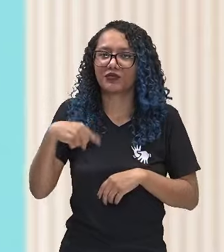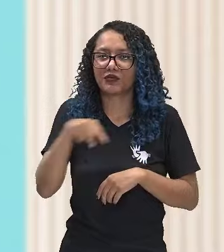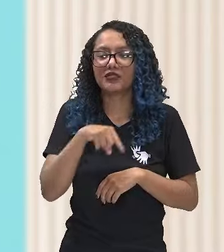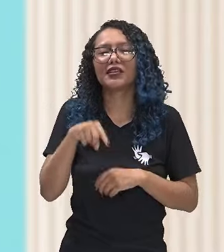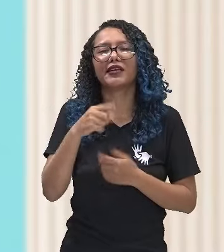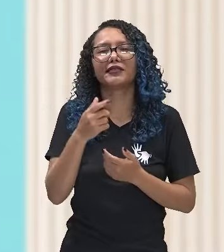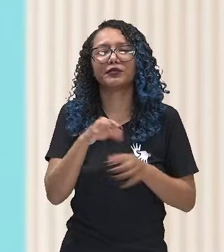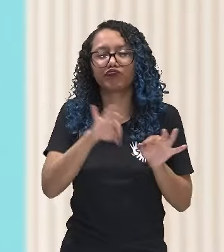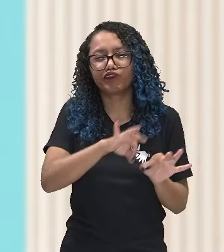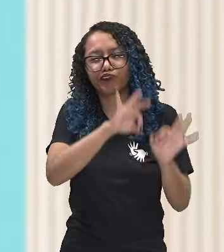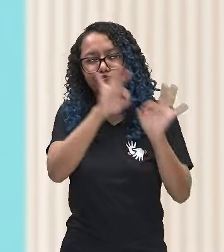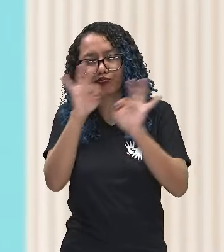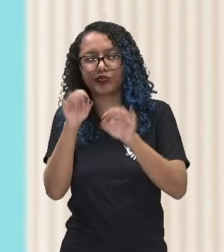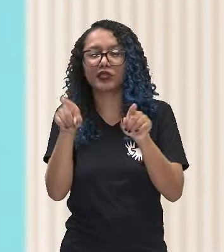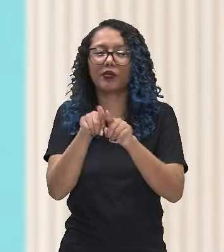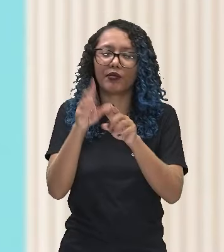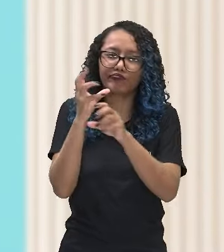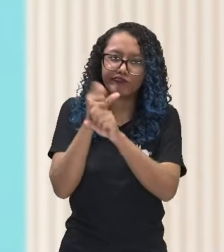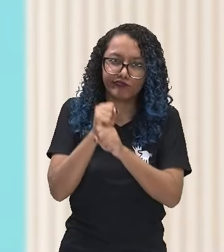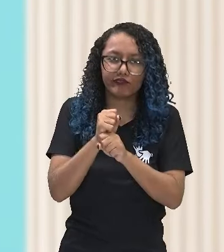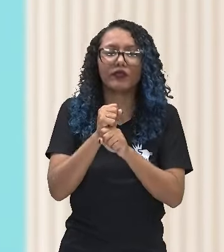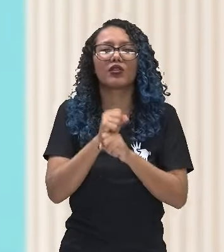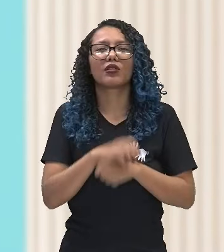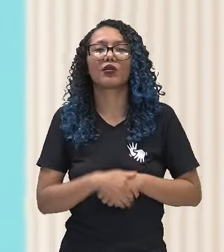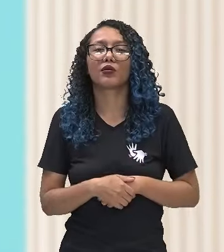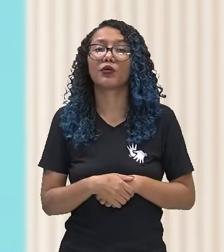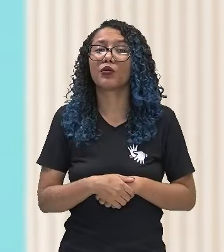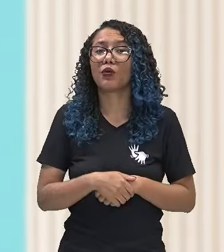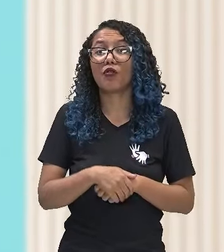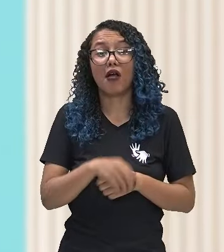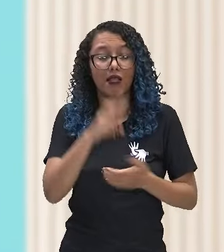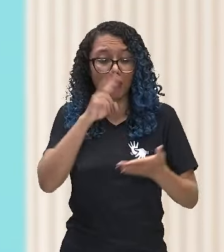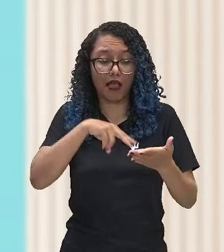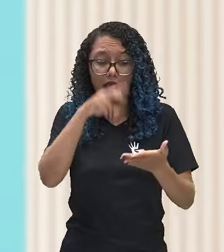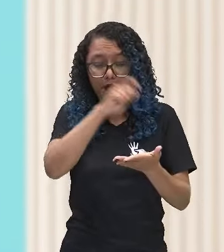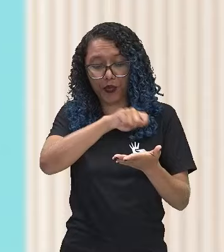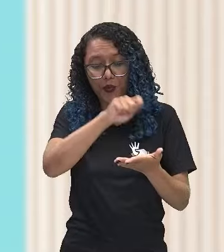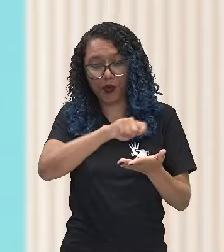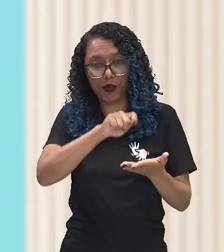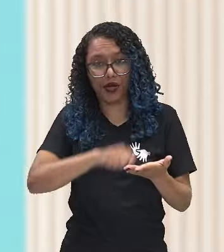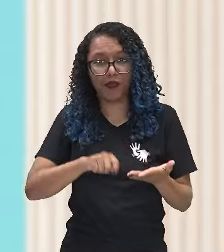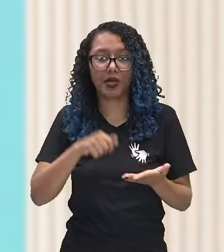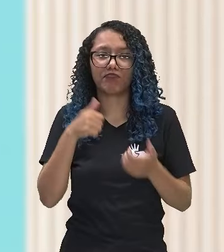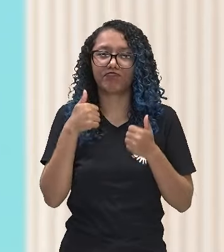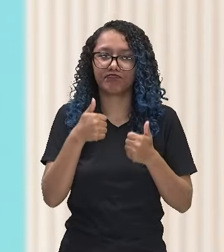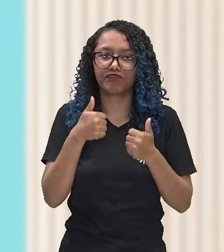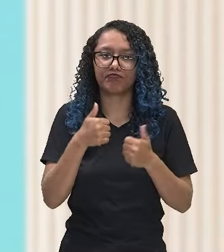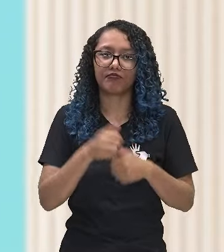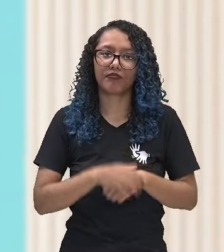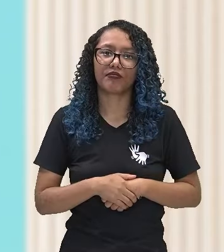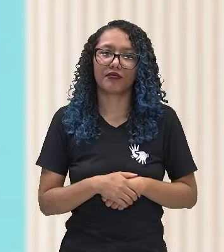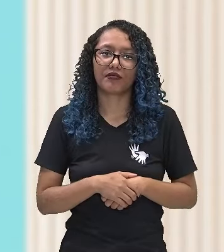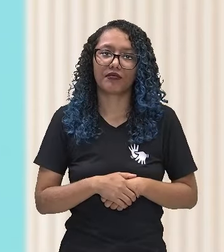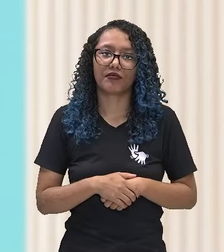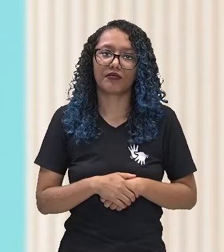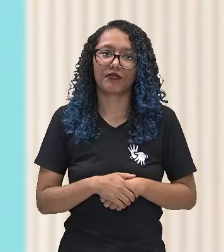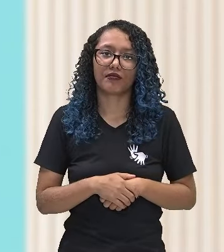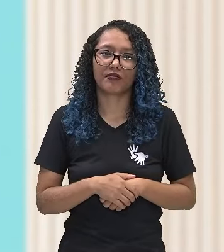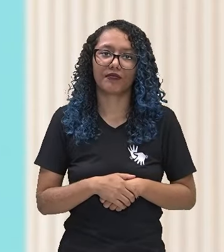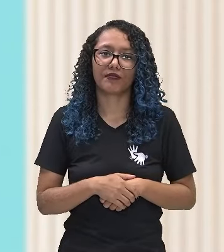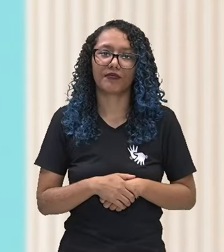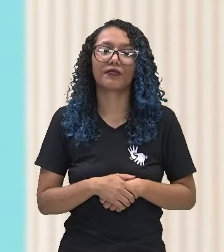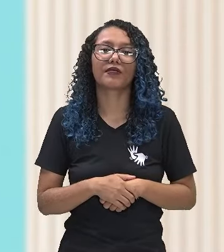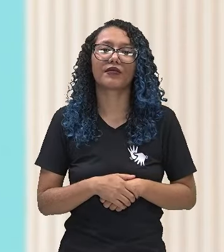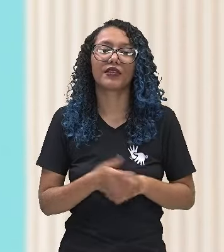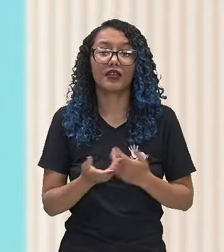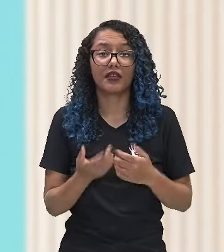acompanhado, revisado bastante por meio das suas anotações, certo? E a gente vai